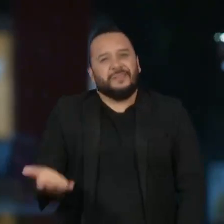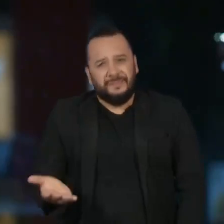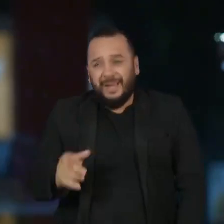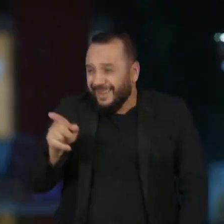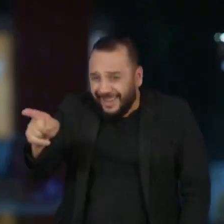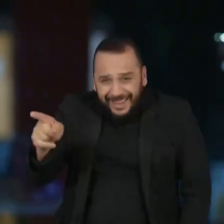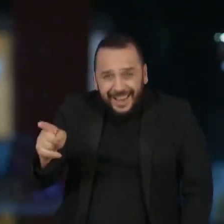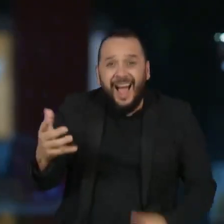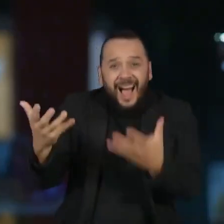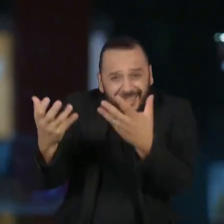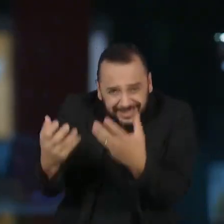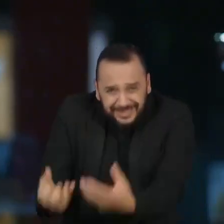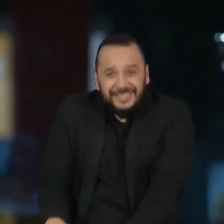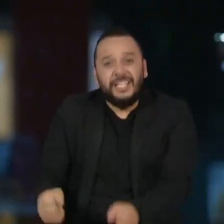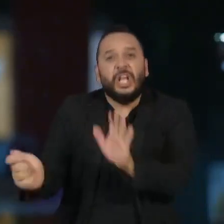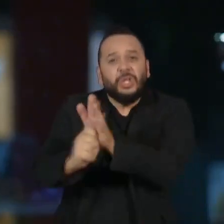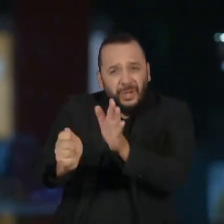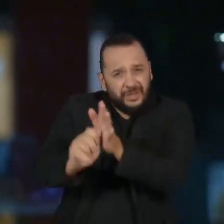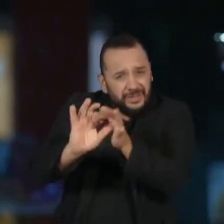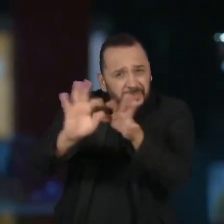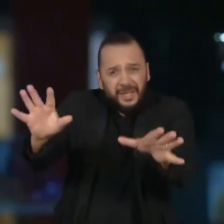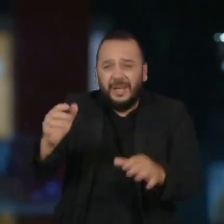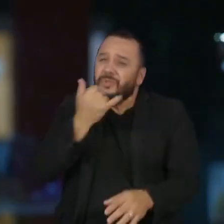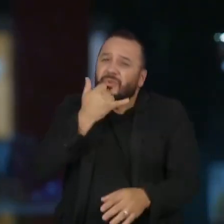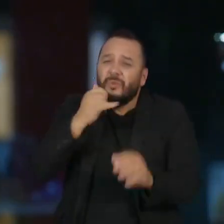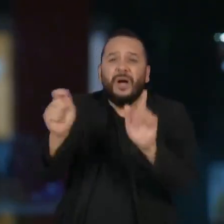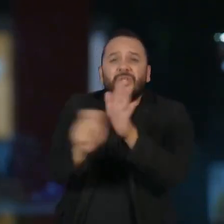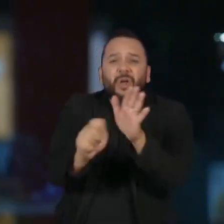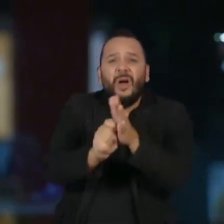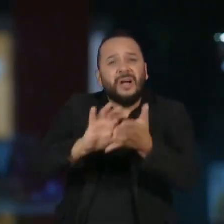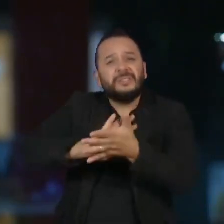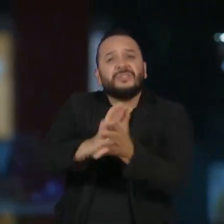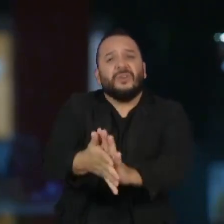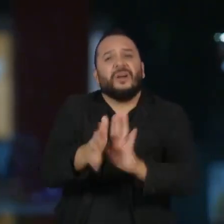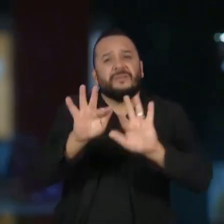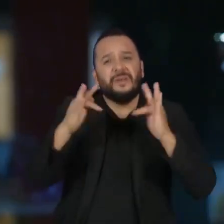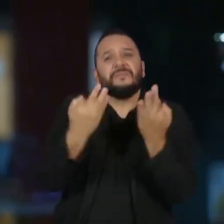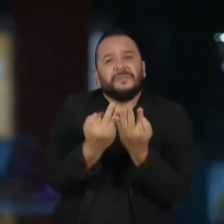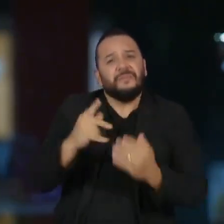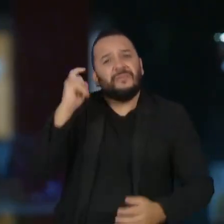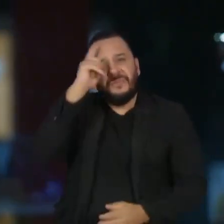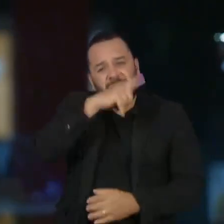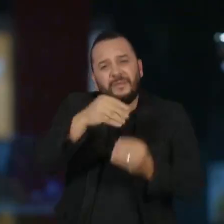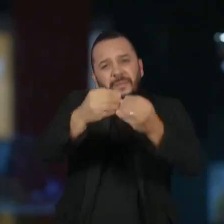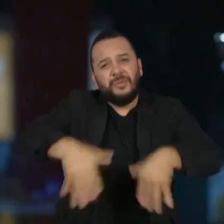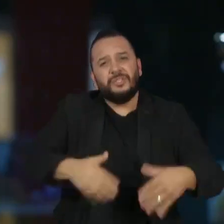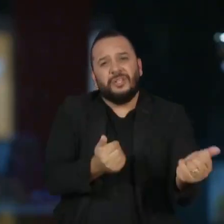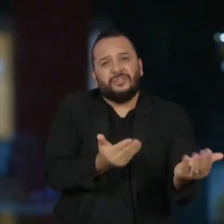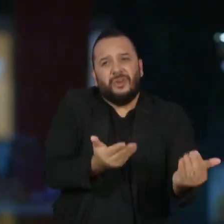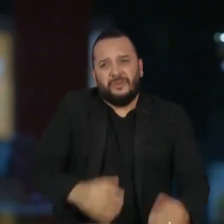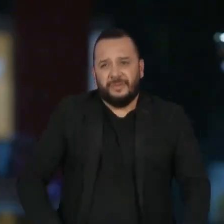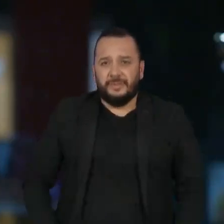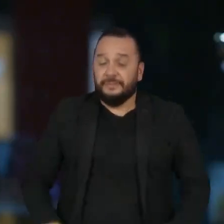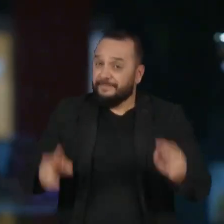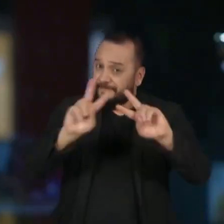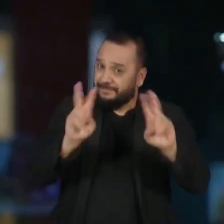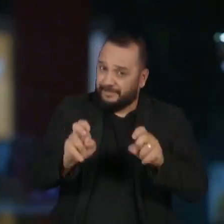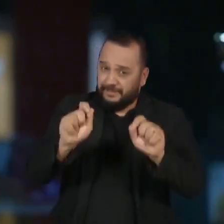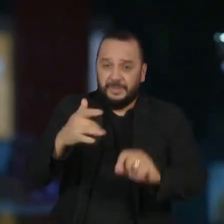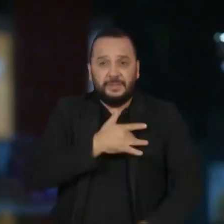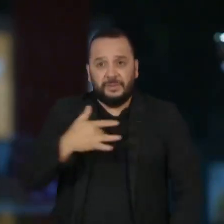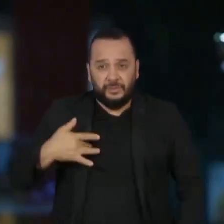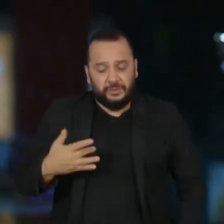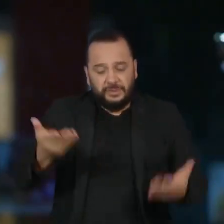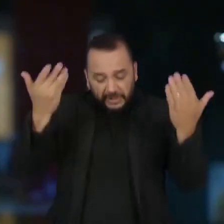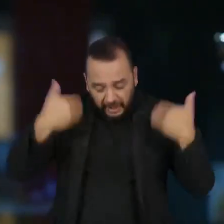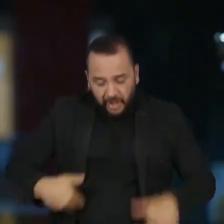defende a liberação de drogas. Isso acaba com as famílias. Isso é algo terrível para os nossos jovens. Com relação à saúde, eu fui